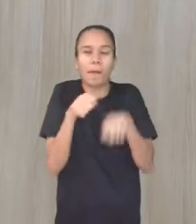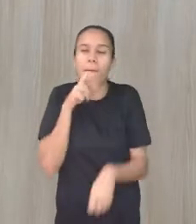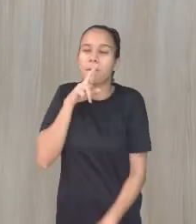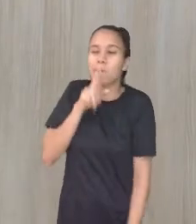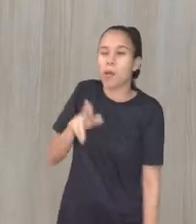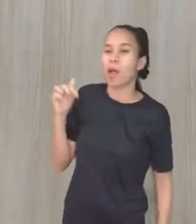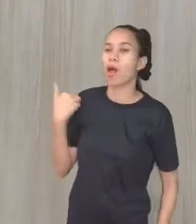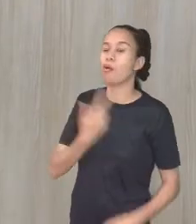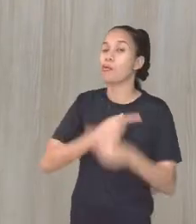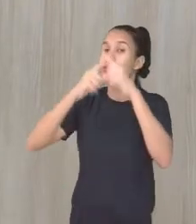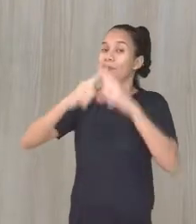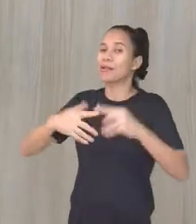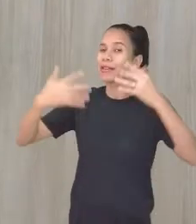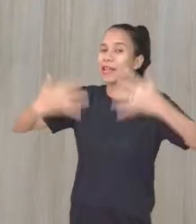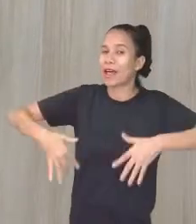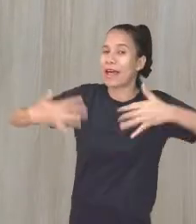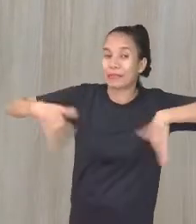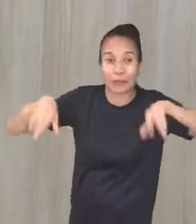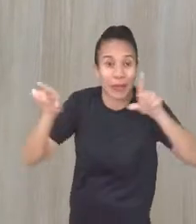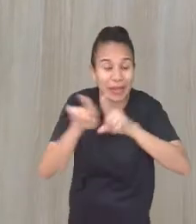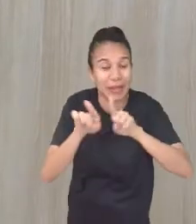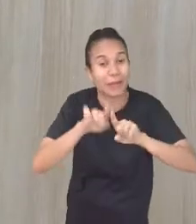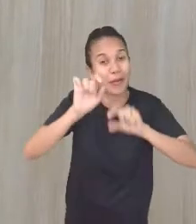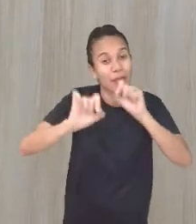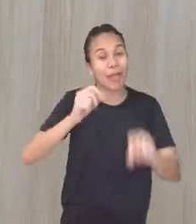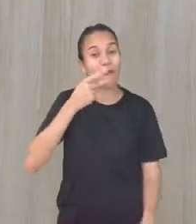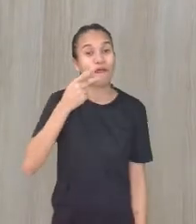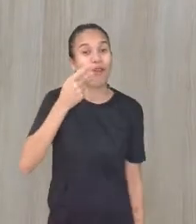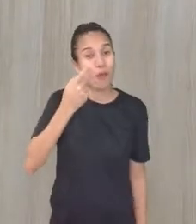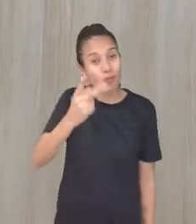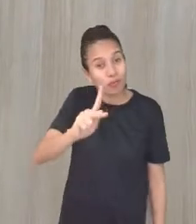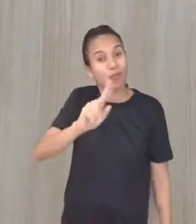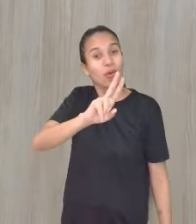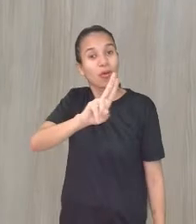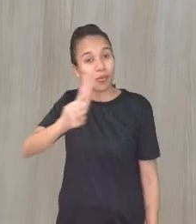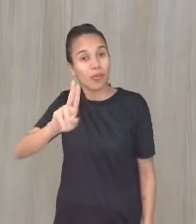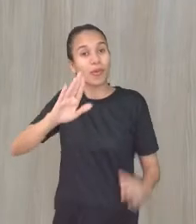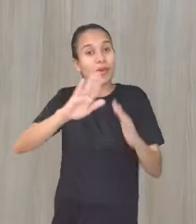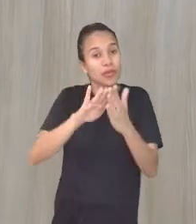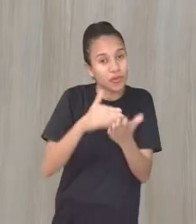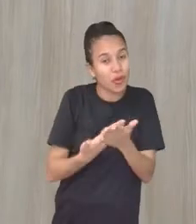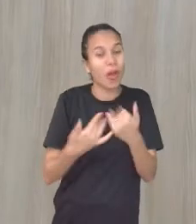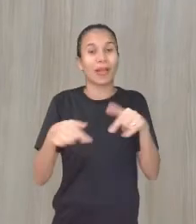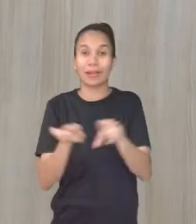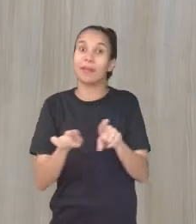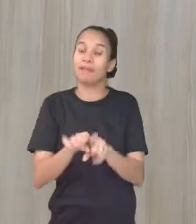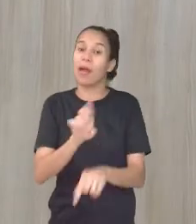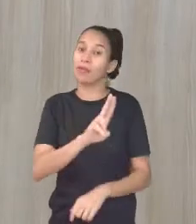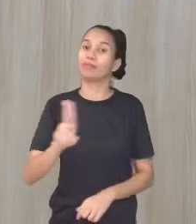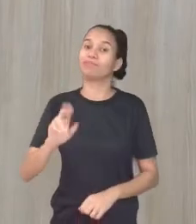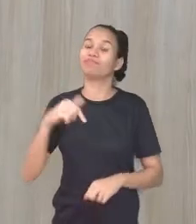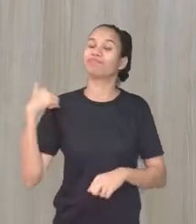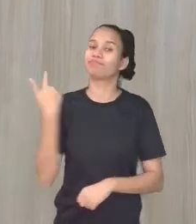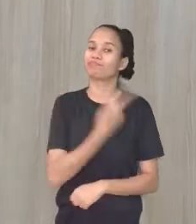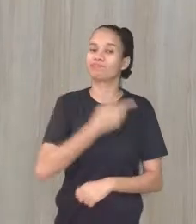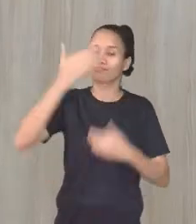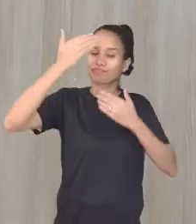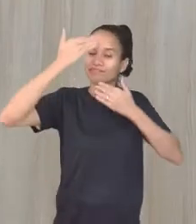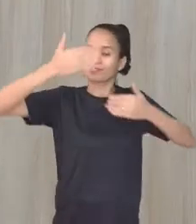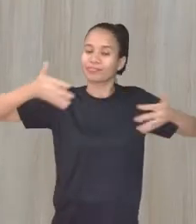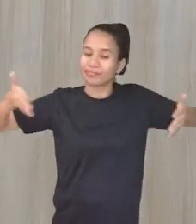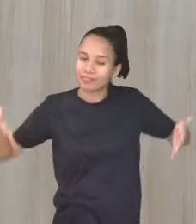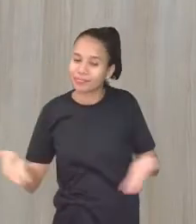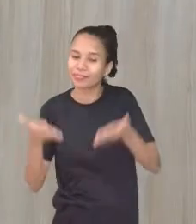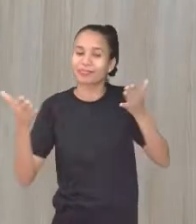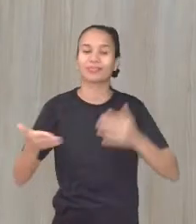responder as nossas perguntas, vão também dizer o nome da escola. E aqui nós vamos agradecer o incentivo que os